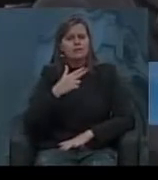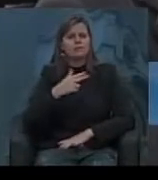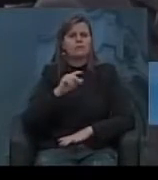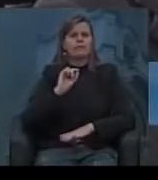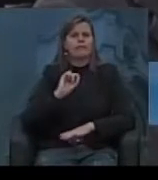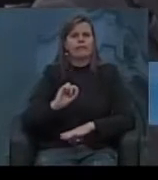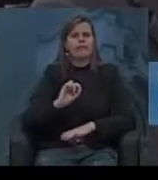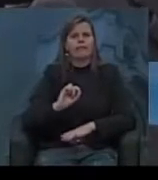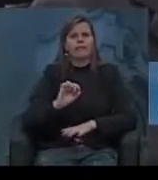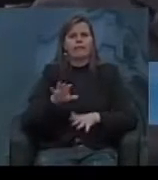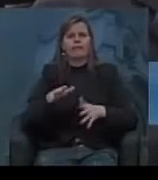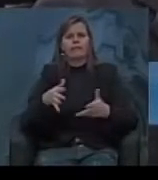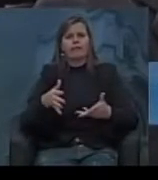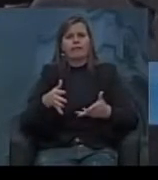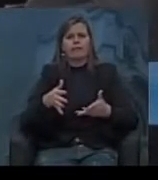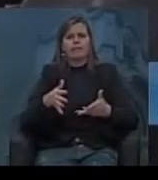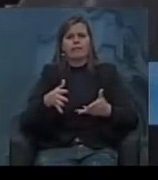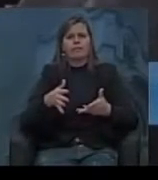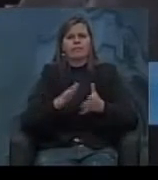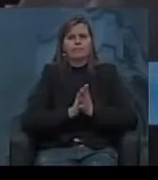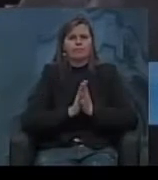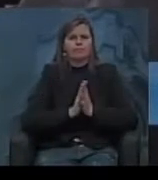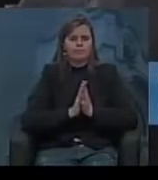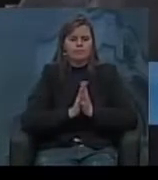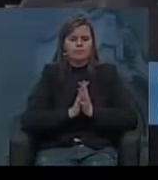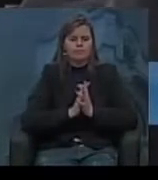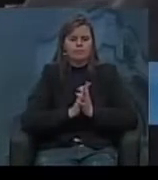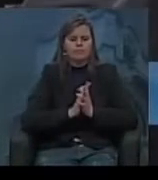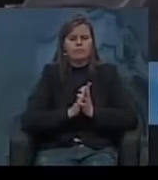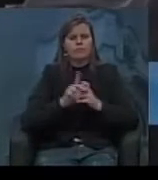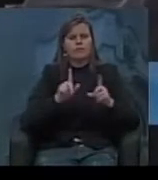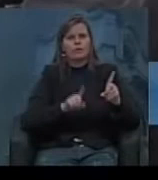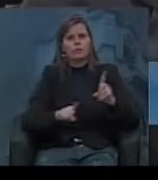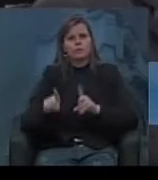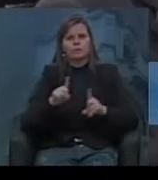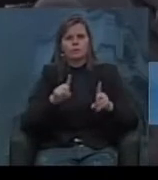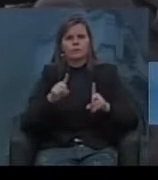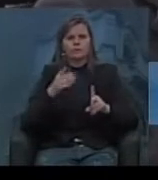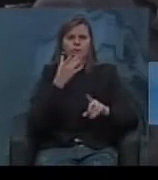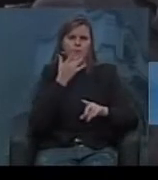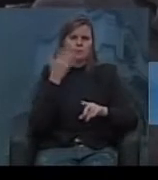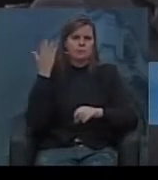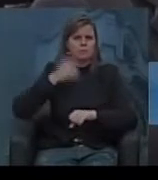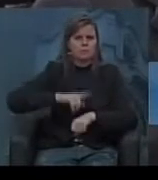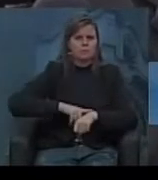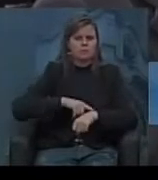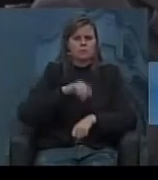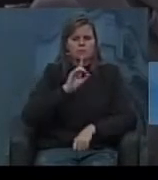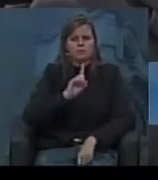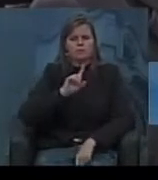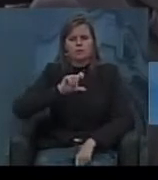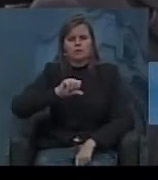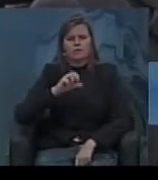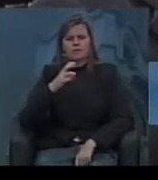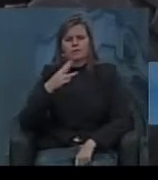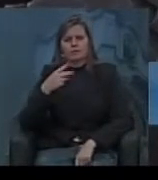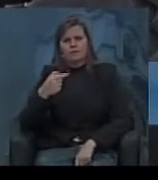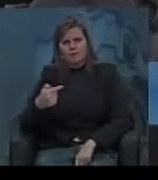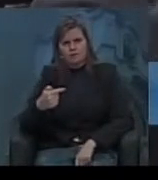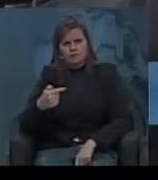período de 37, quando Vargas,